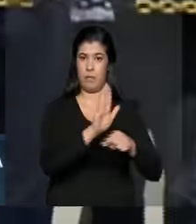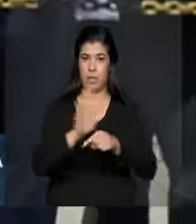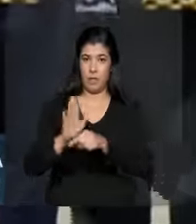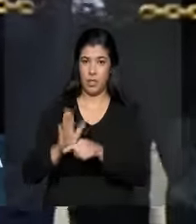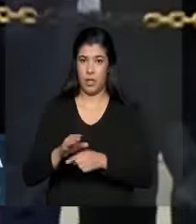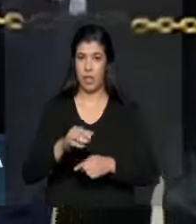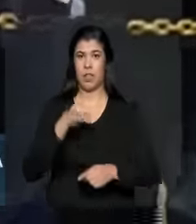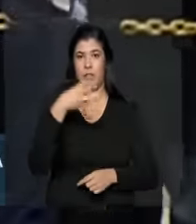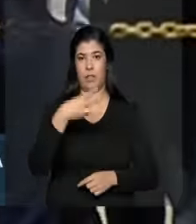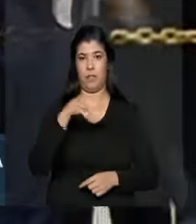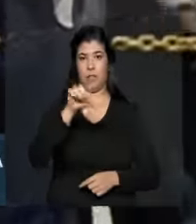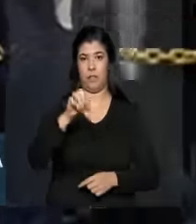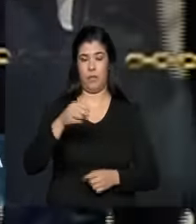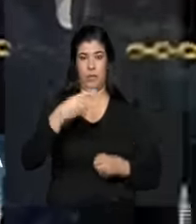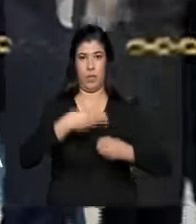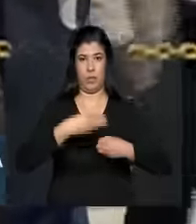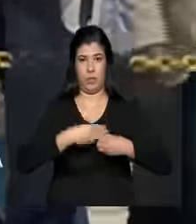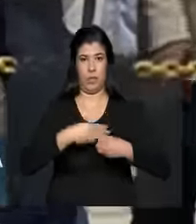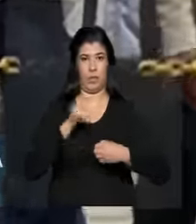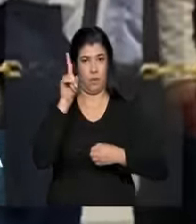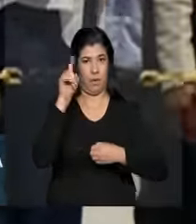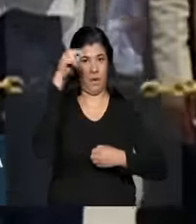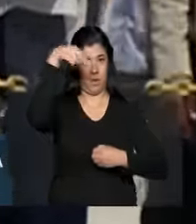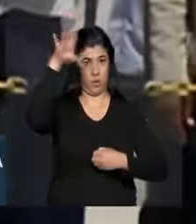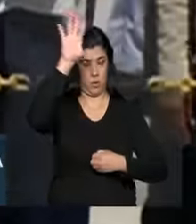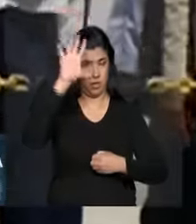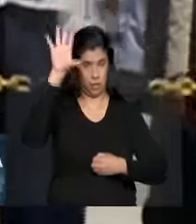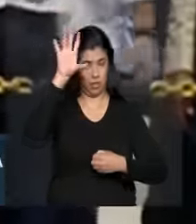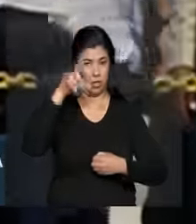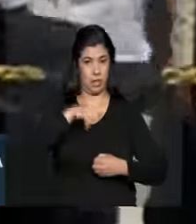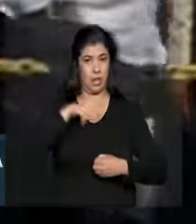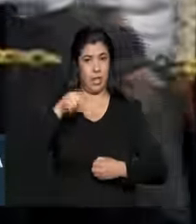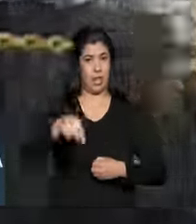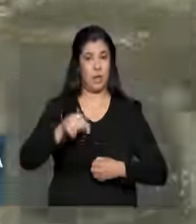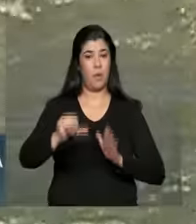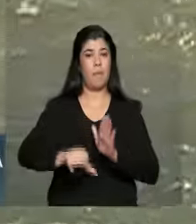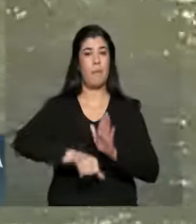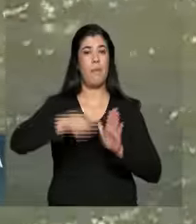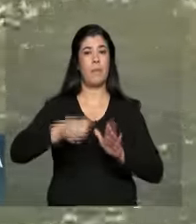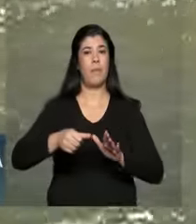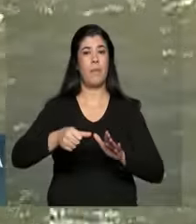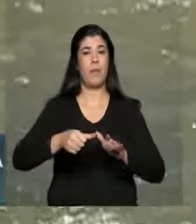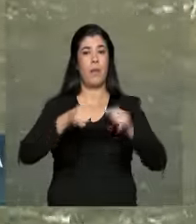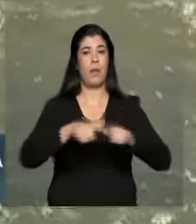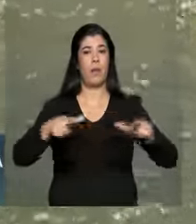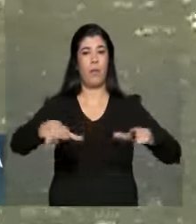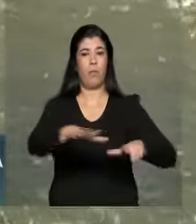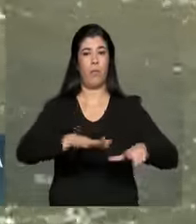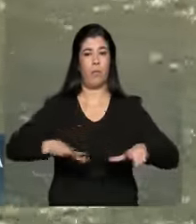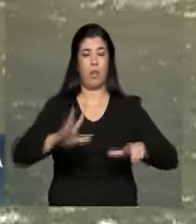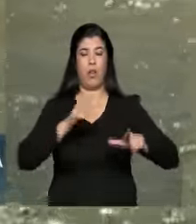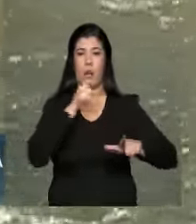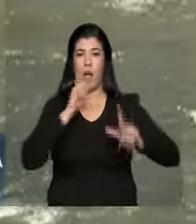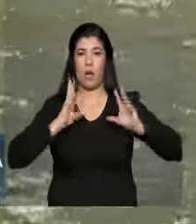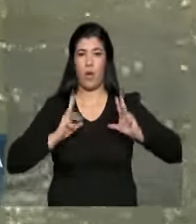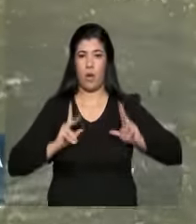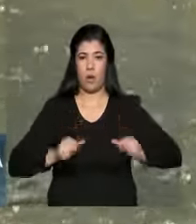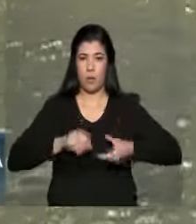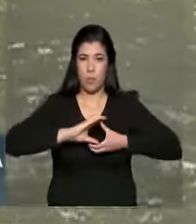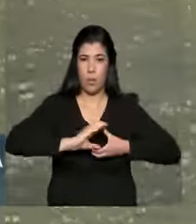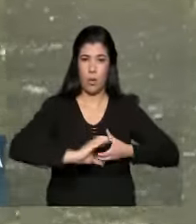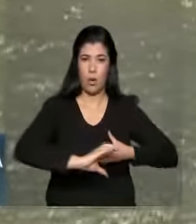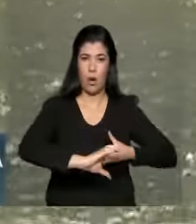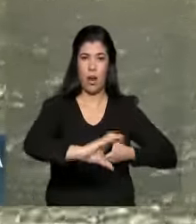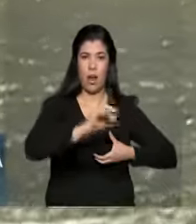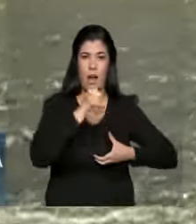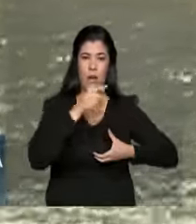municípios do Nordeste. Cabrobó é a primeira estação de bombeamento de um total de nove que foram projetadas.